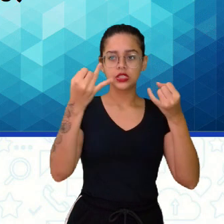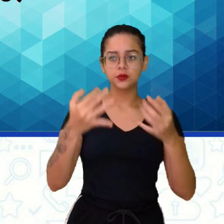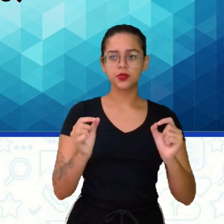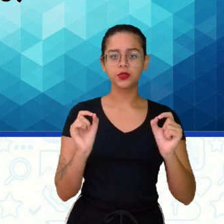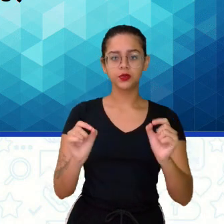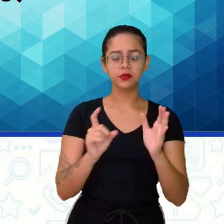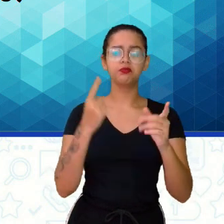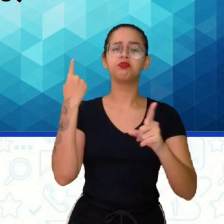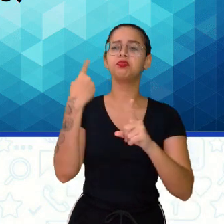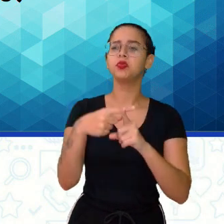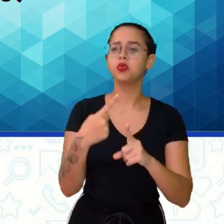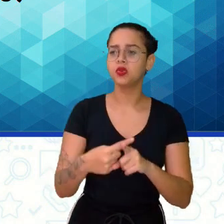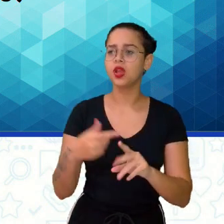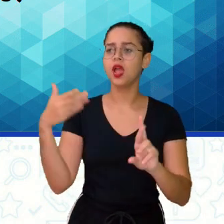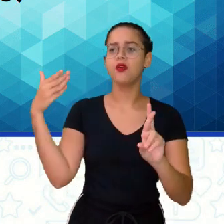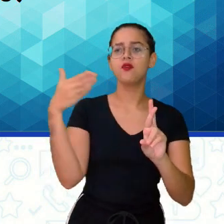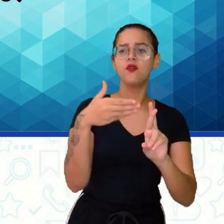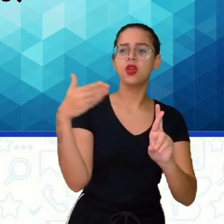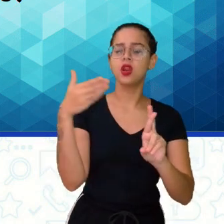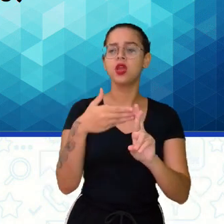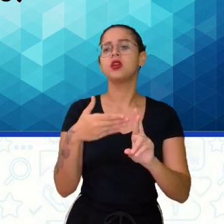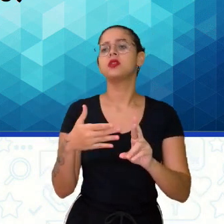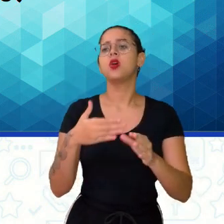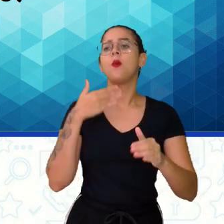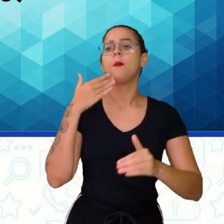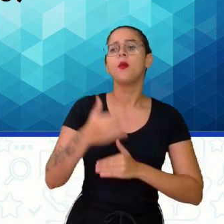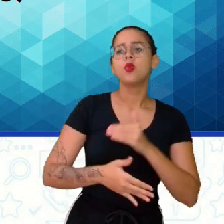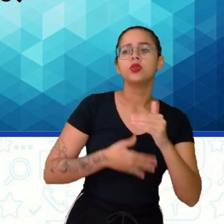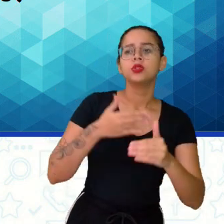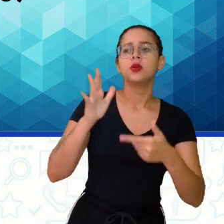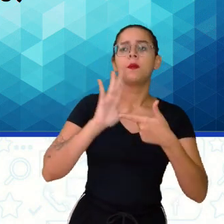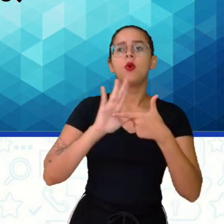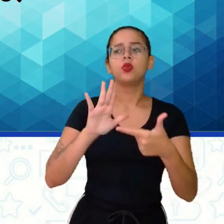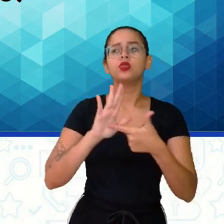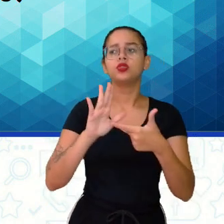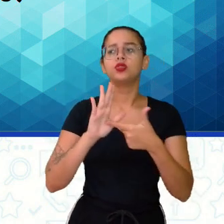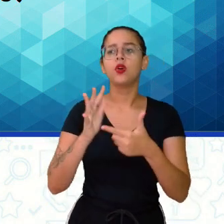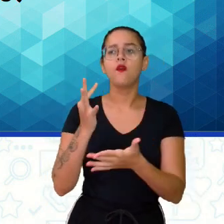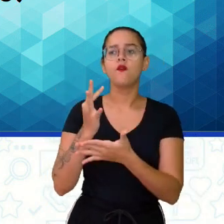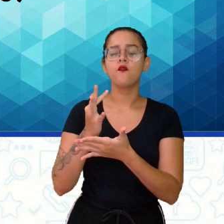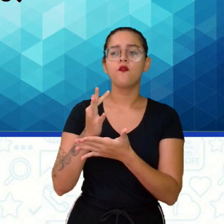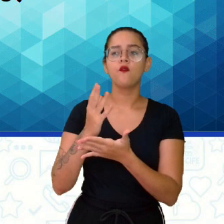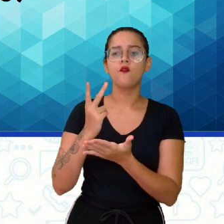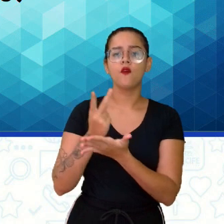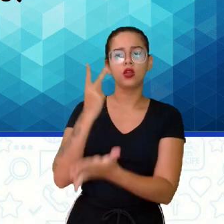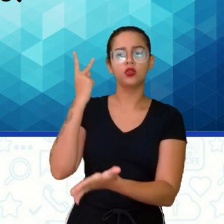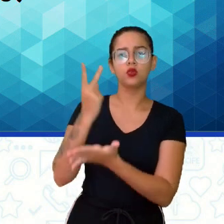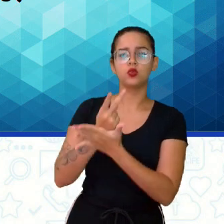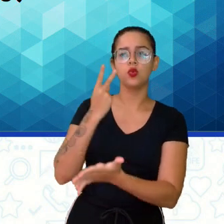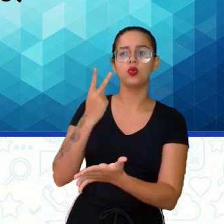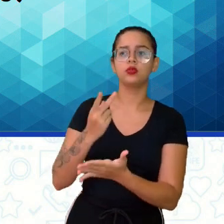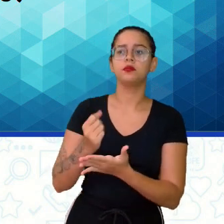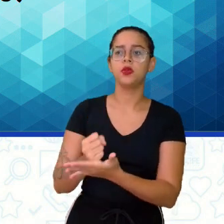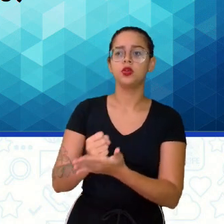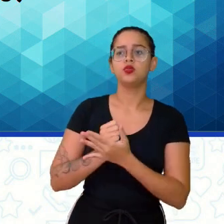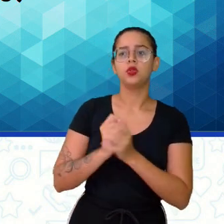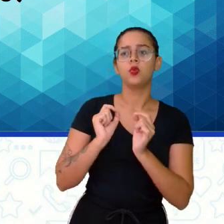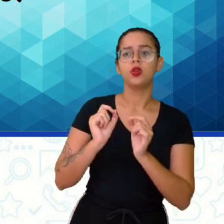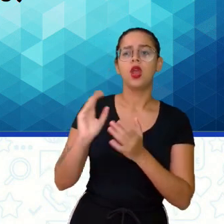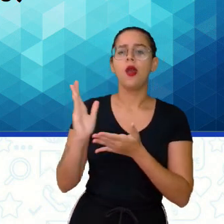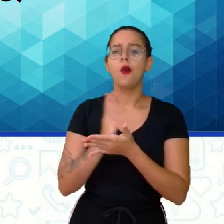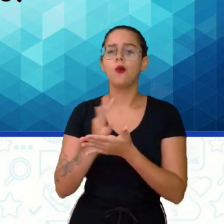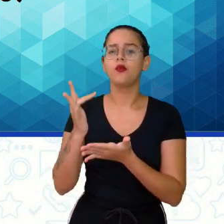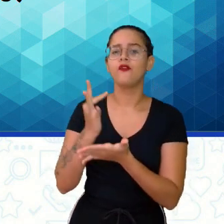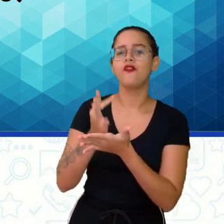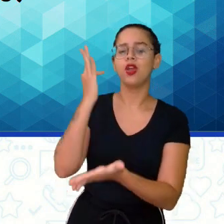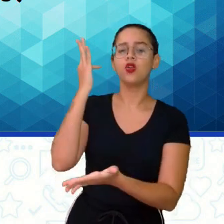porquê faz referência ao processo indicando os fatores que contribuem para que determinados fenômenos